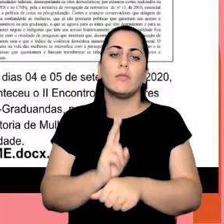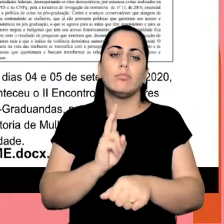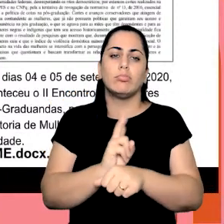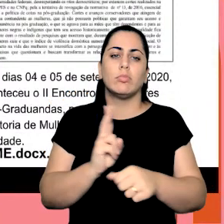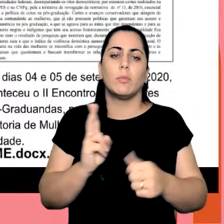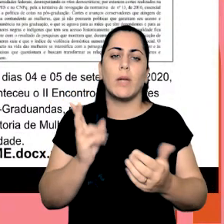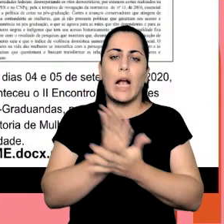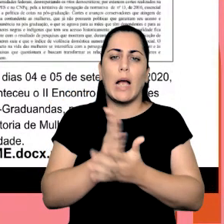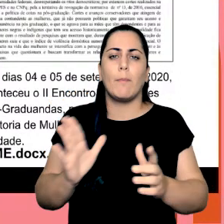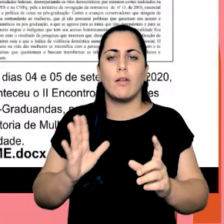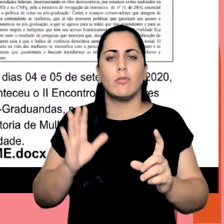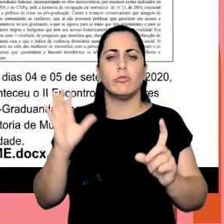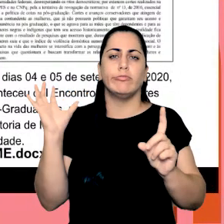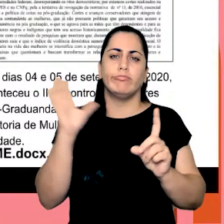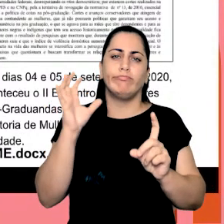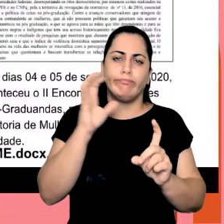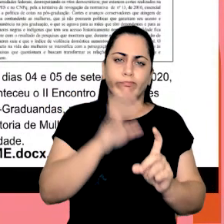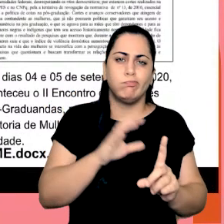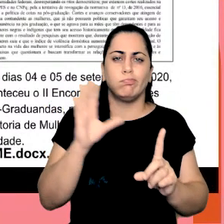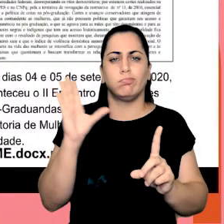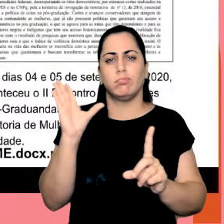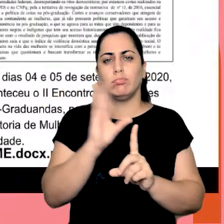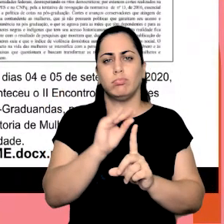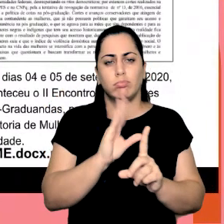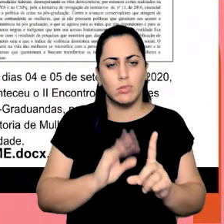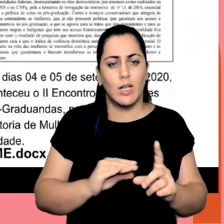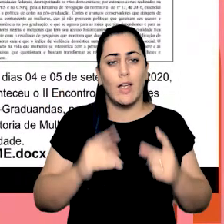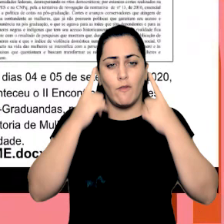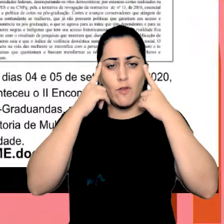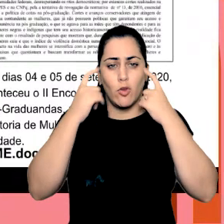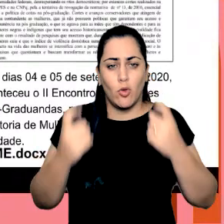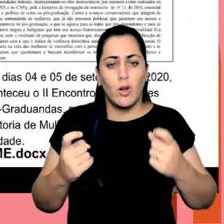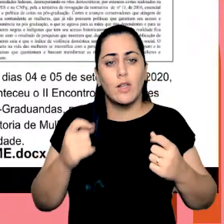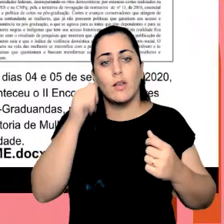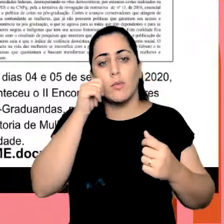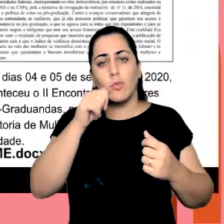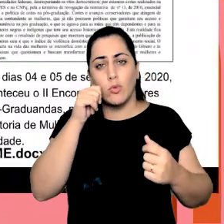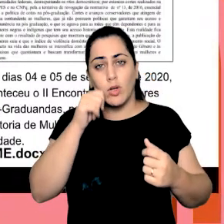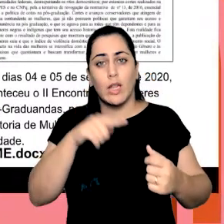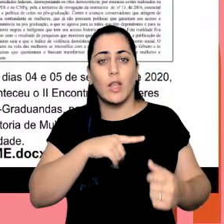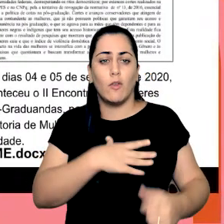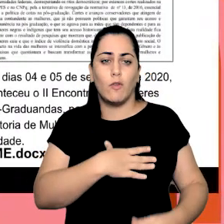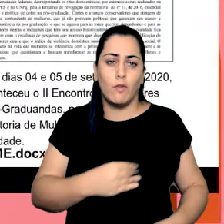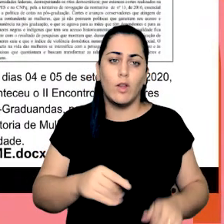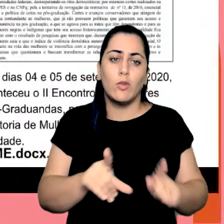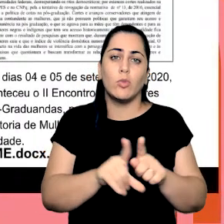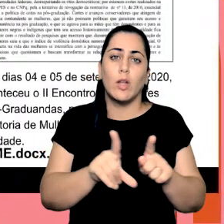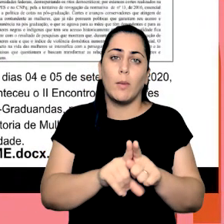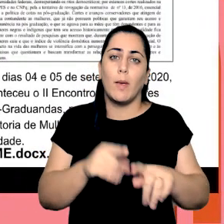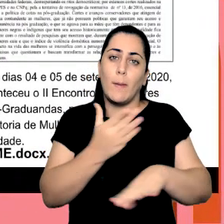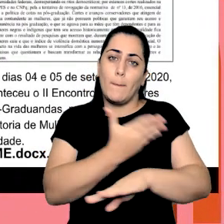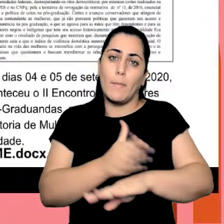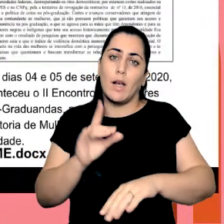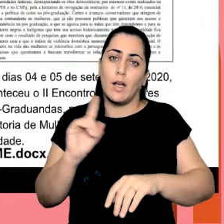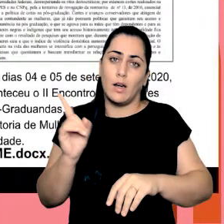contra o assédio dando centralidade à violência e exclusão sofrida pelas mulheres mães não brancas e